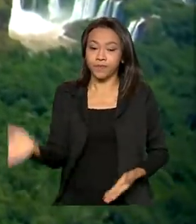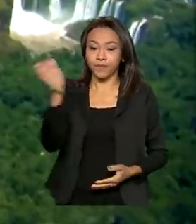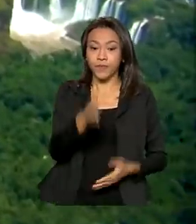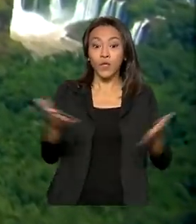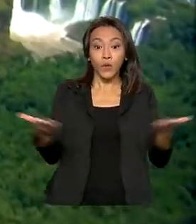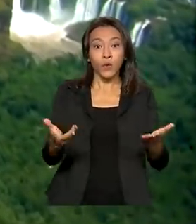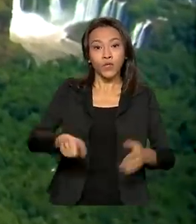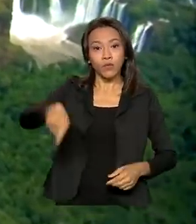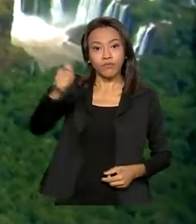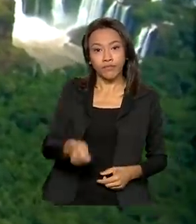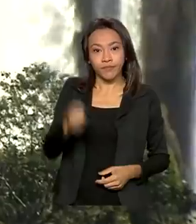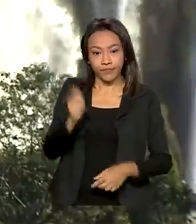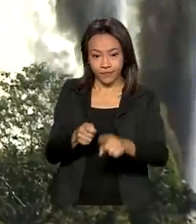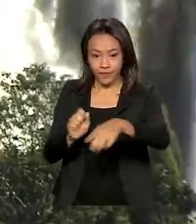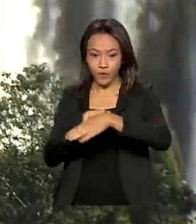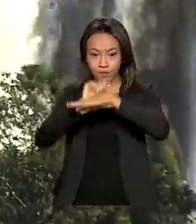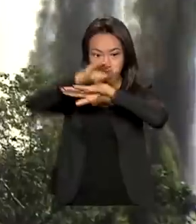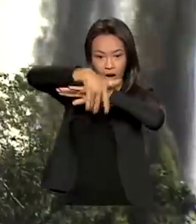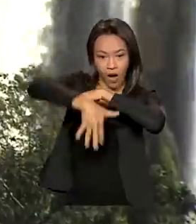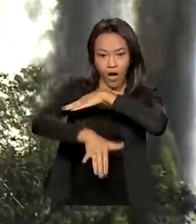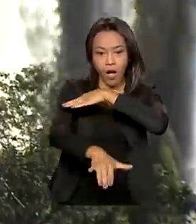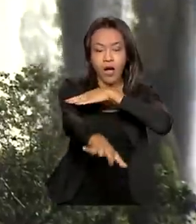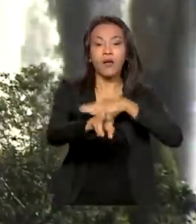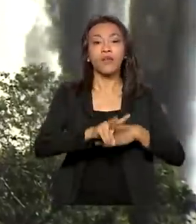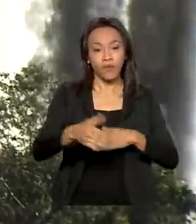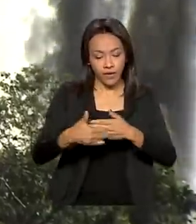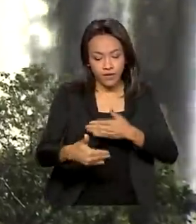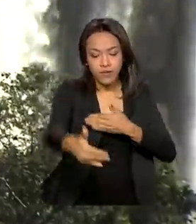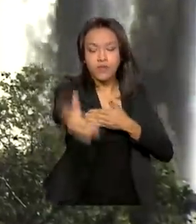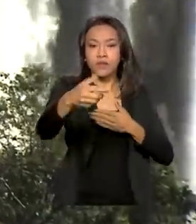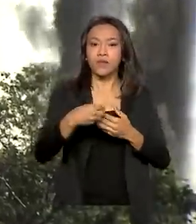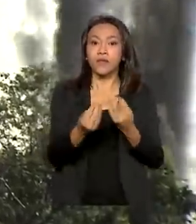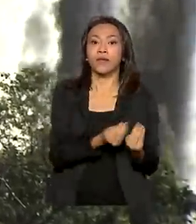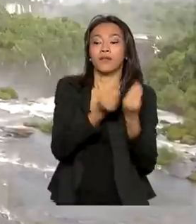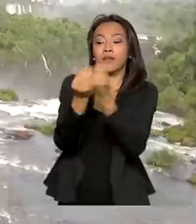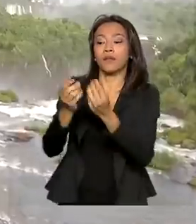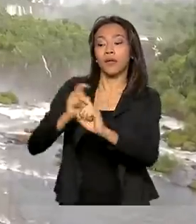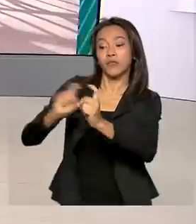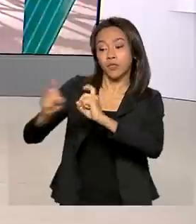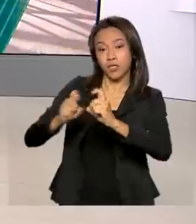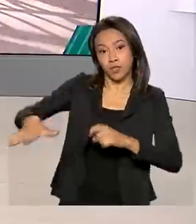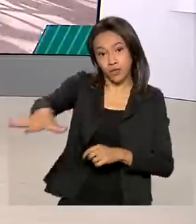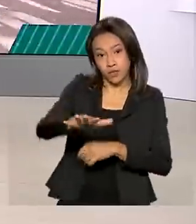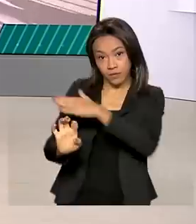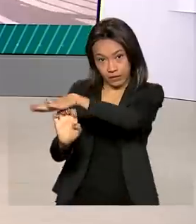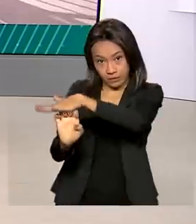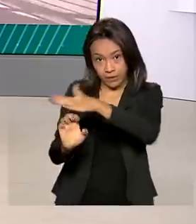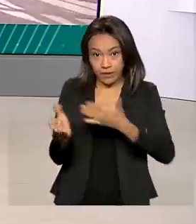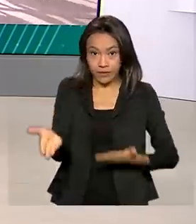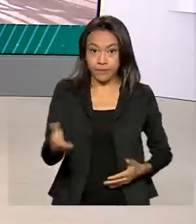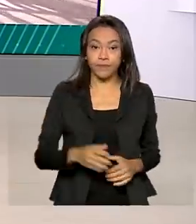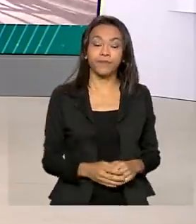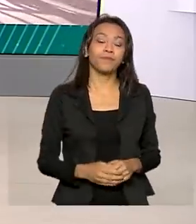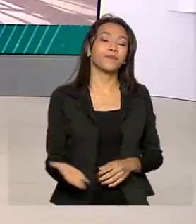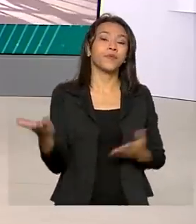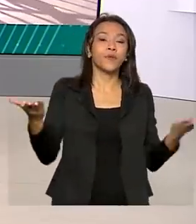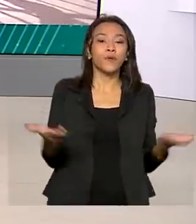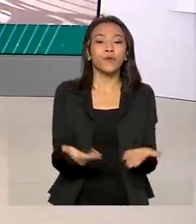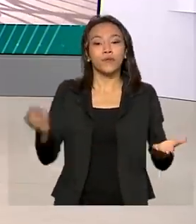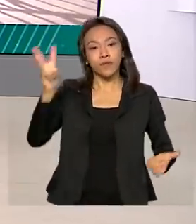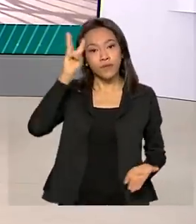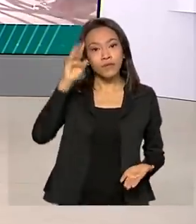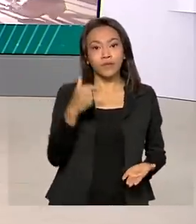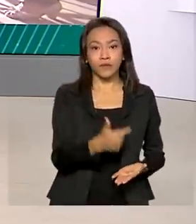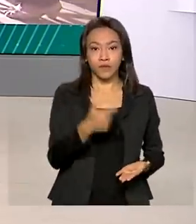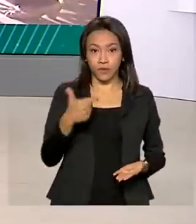Parque Nacional do Iguaçu que vai ser concedido à iniciativa privada. Terça-feira, 22